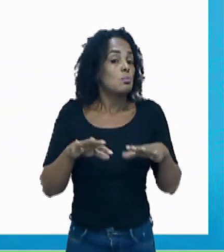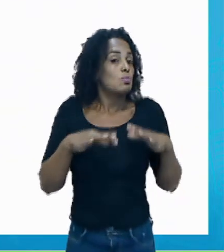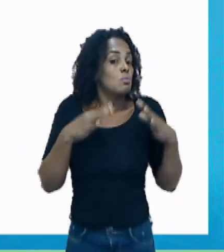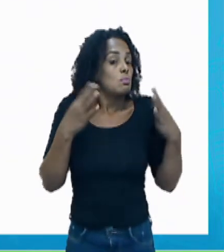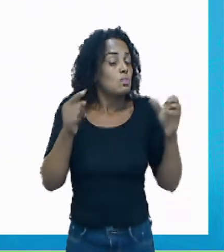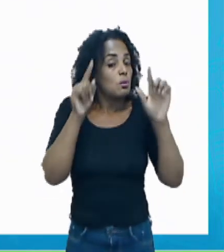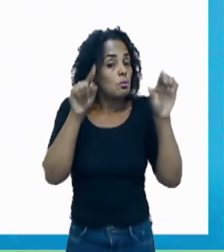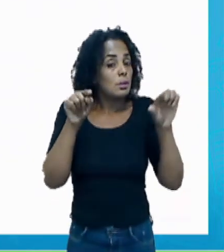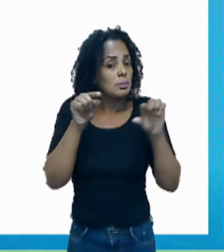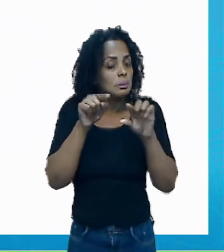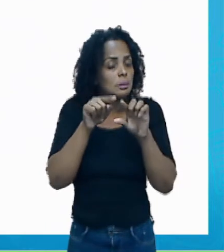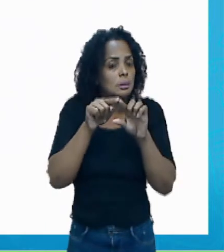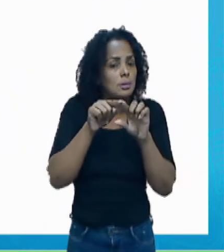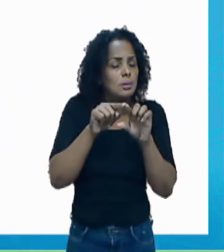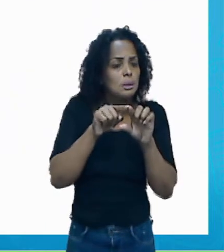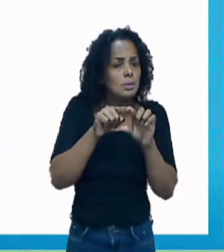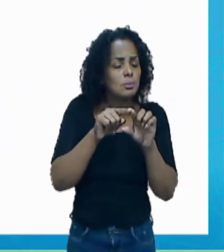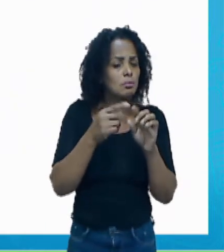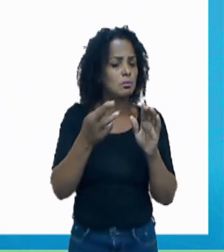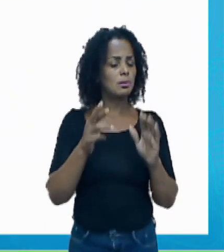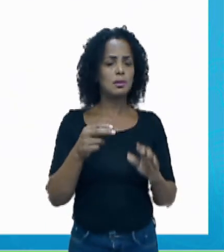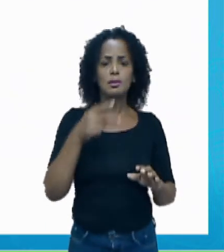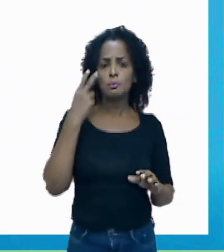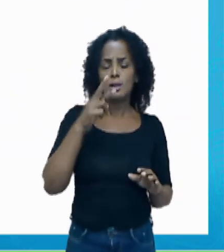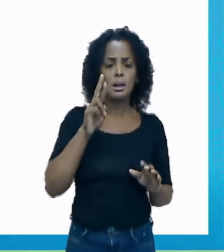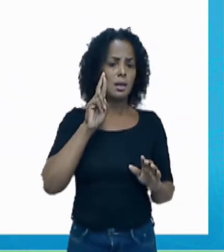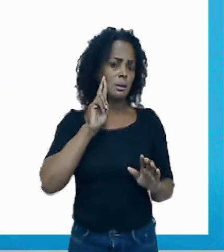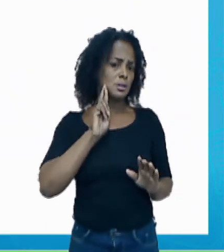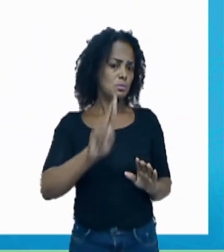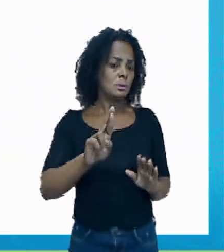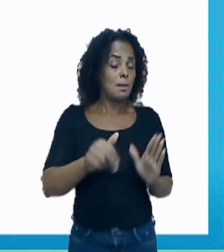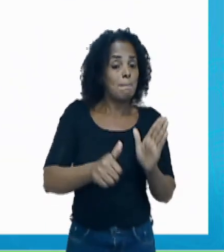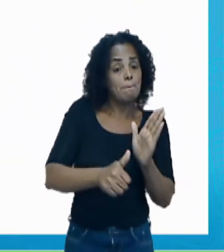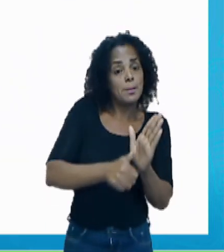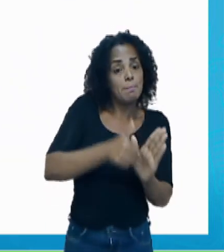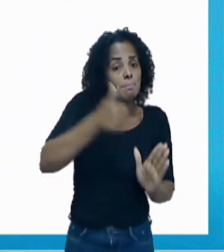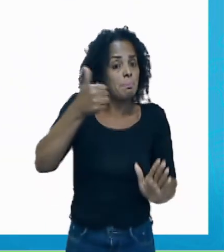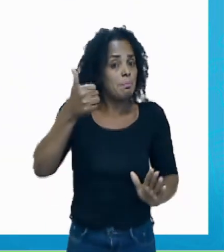quadrinho que corresponde à primeira sílaba. Olha.